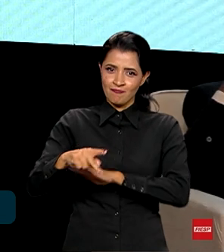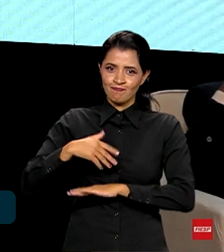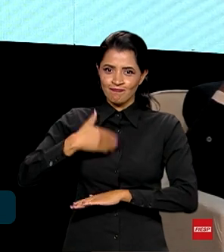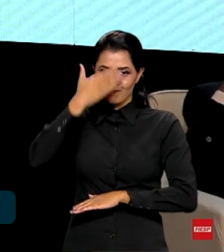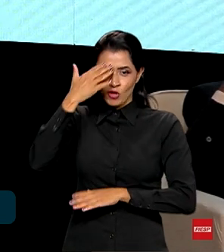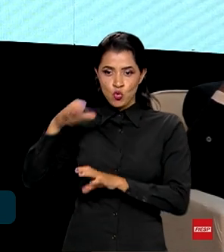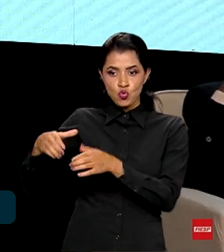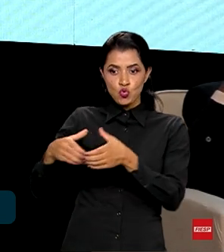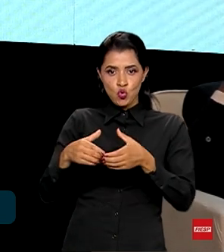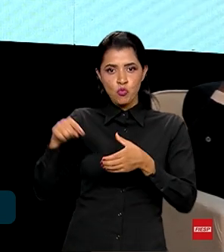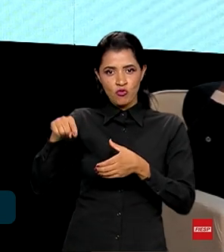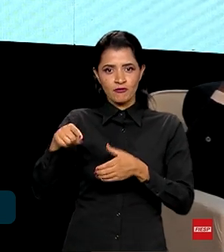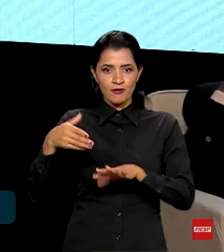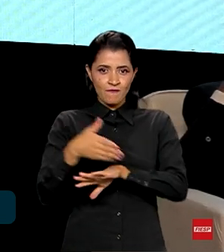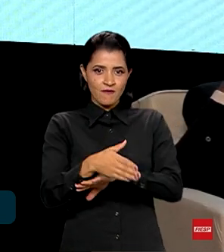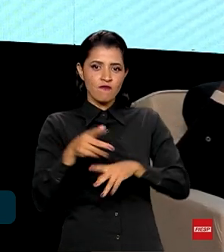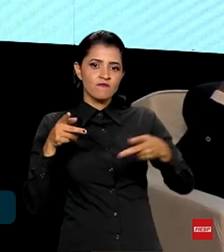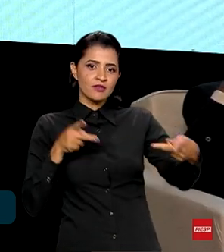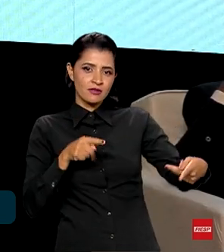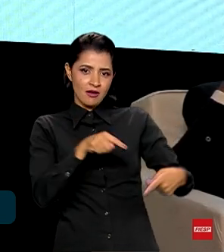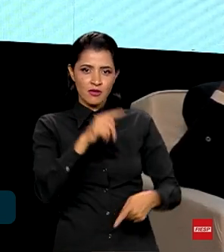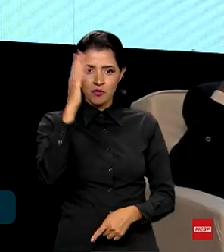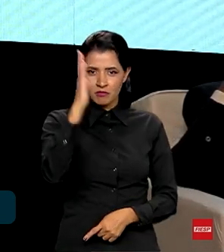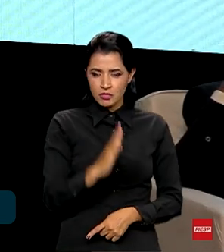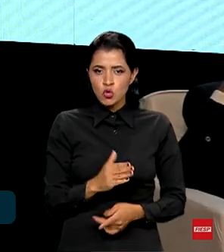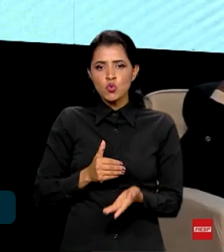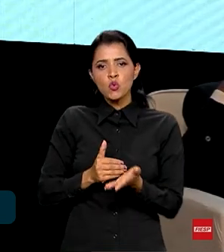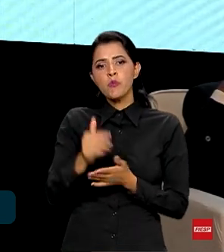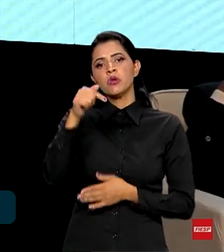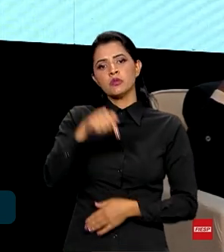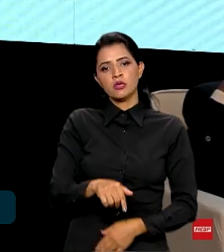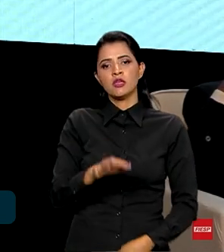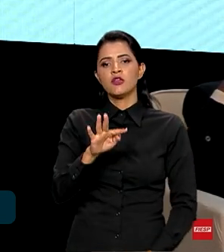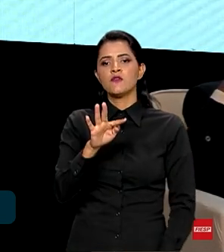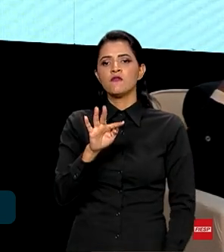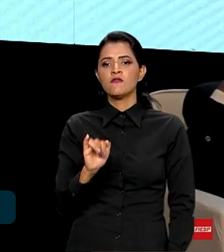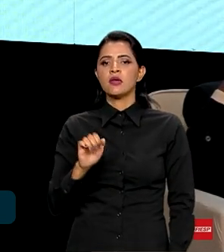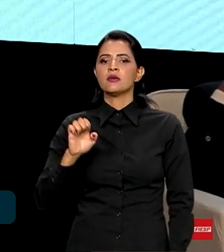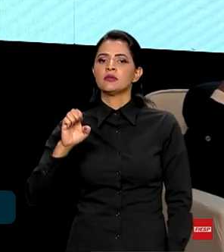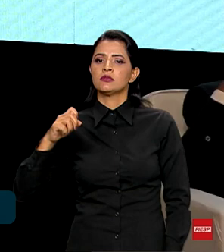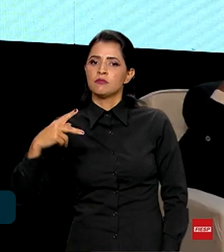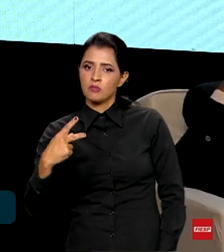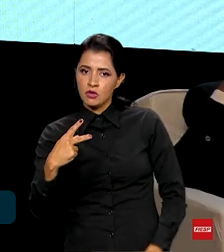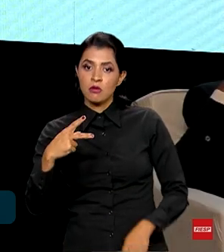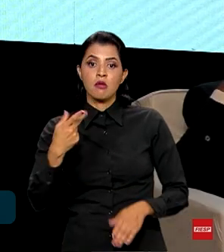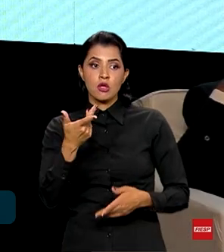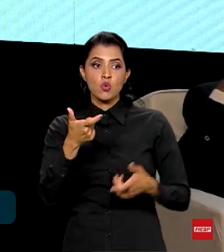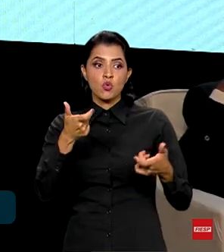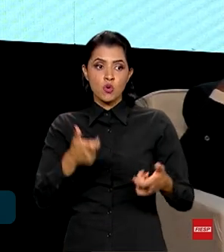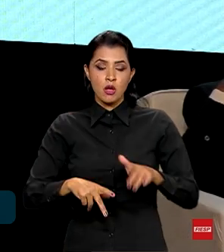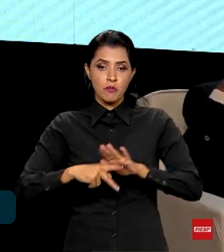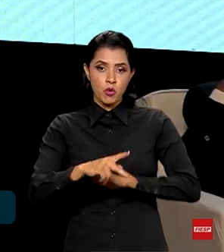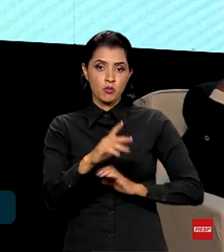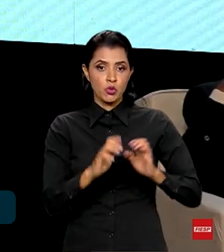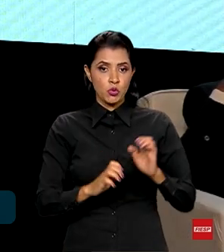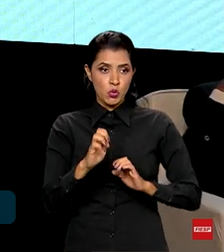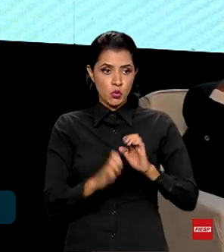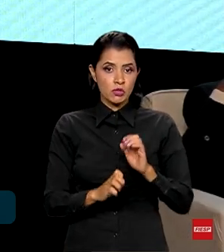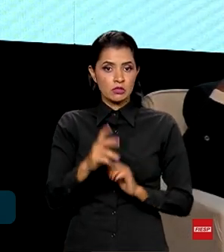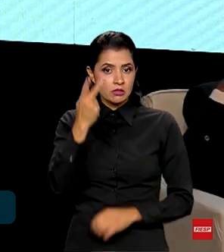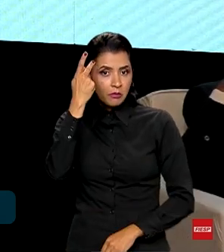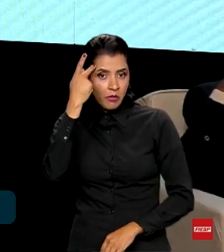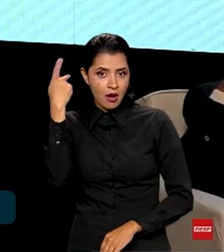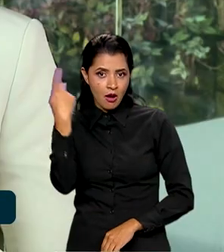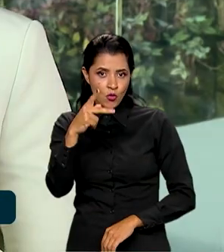ao Brasil, se inicie aqui na Fiesp a Casa da Indústria de São Paulo, a Casa da